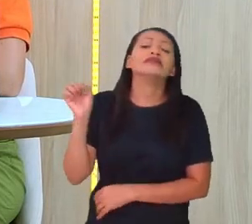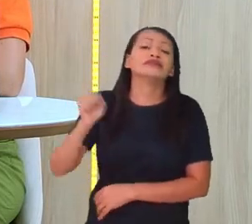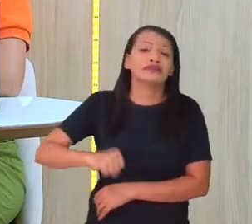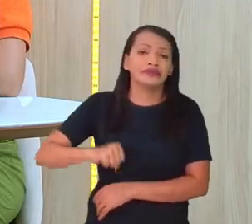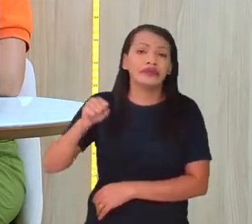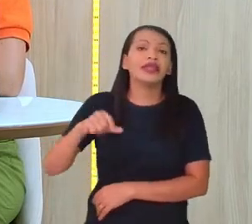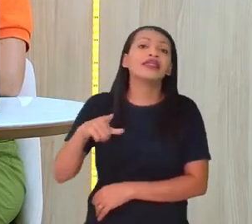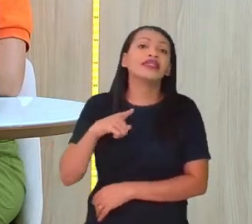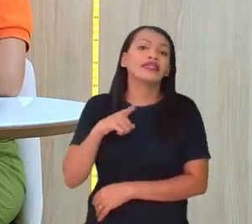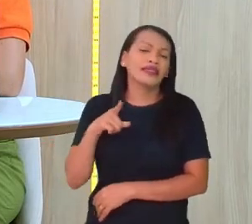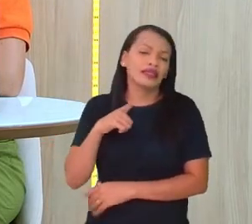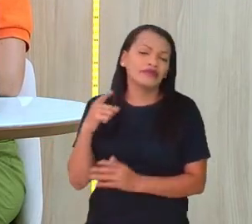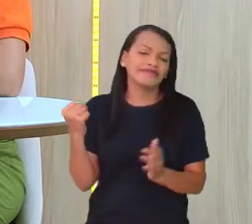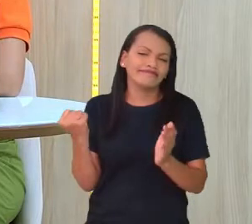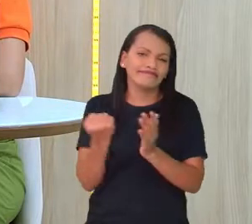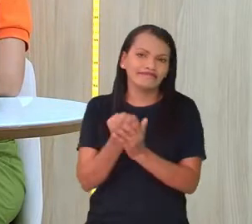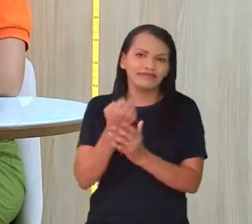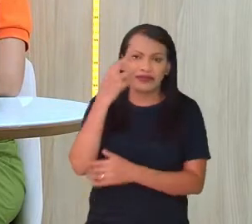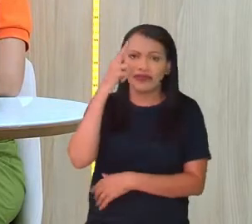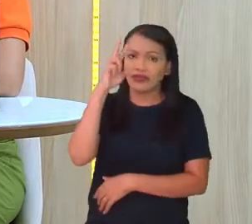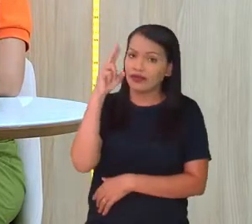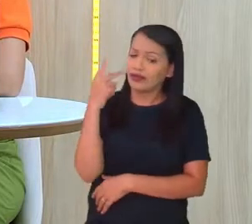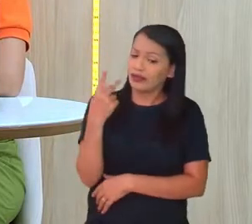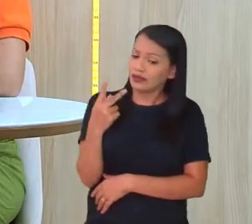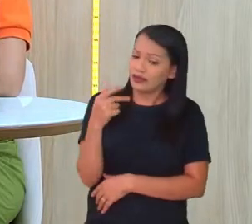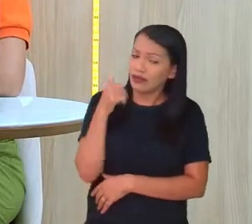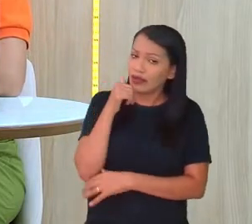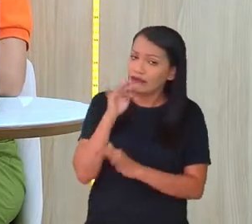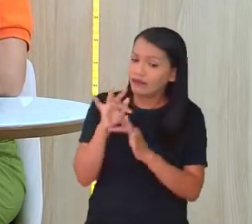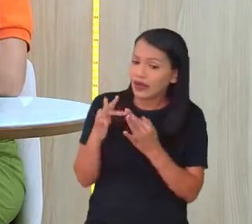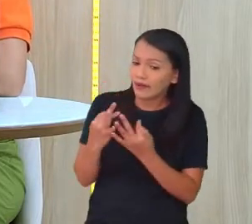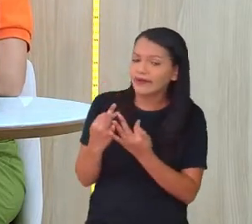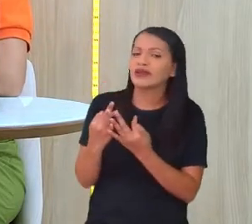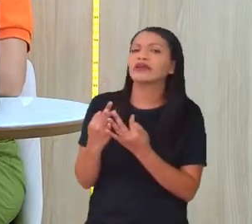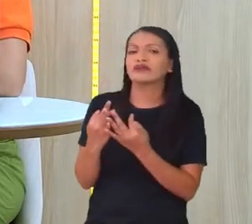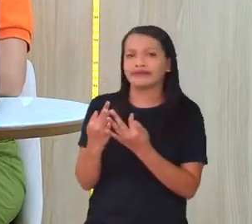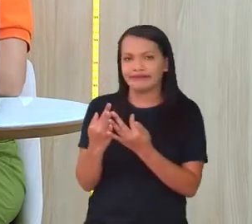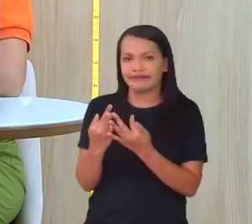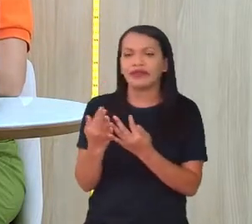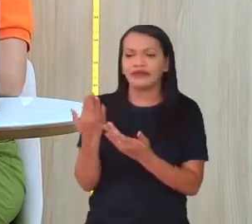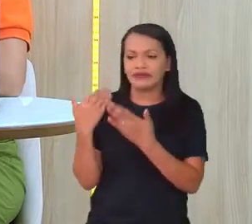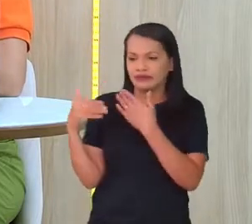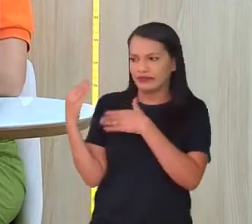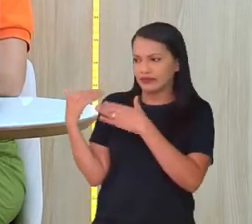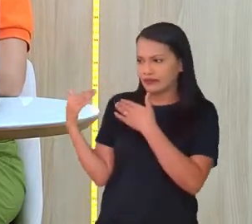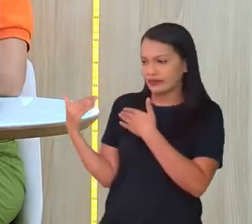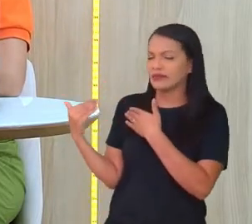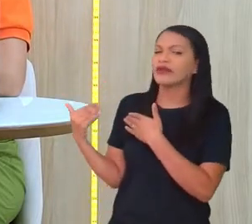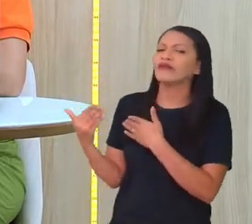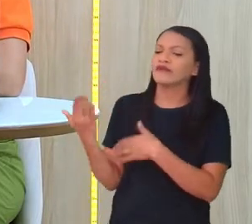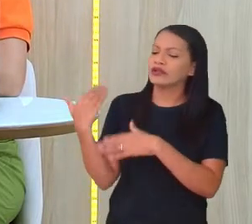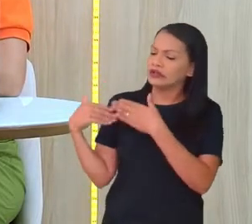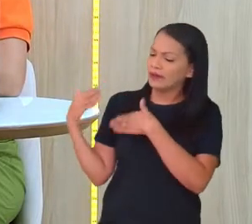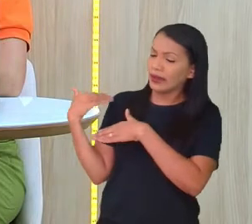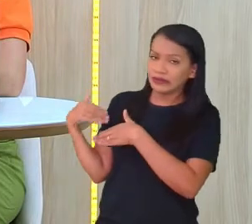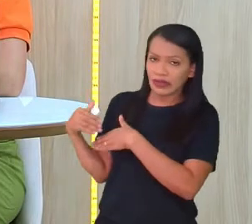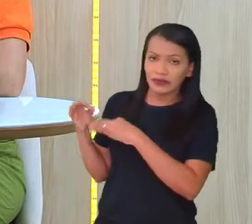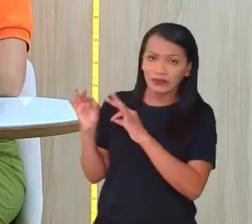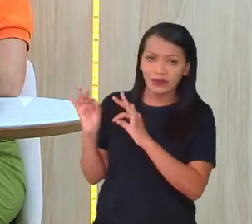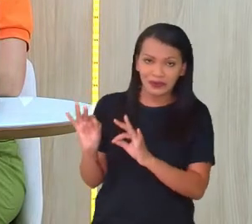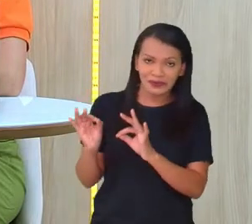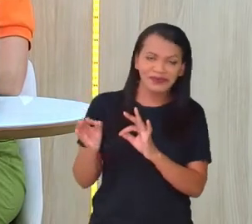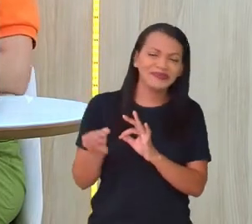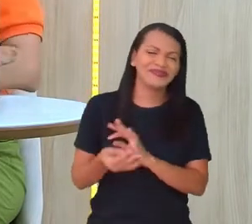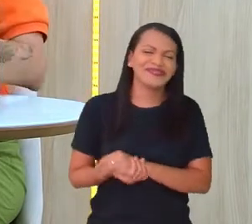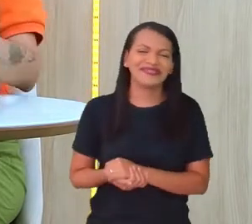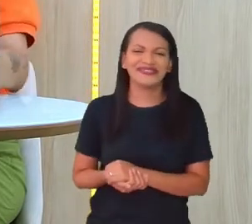ele vai ter a carga histórica, lembranças da sua família, dos seus antepassados, olha, professora, quase não saiu os antepassados, né? Ela